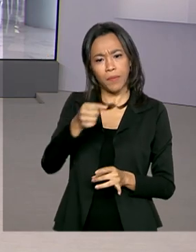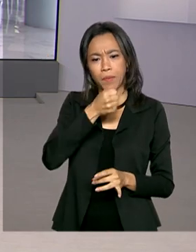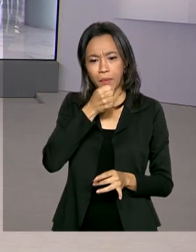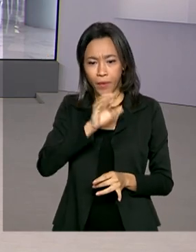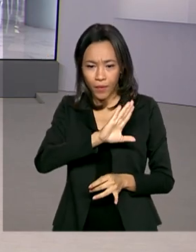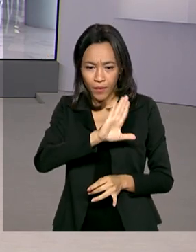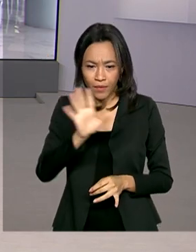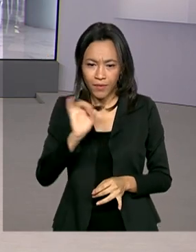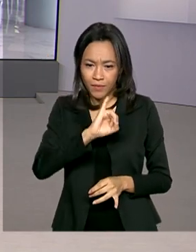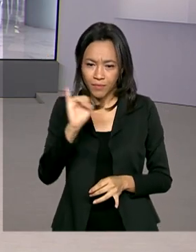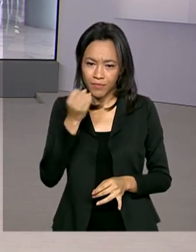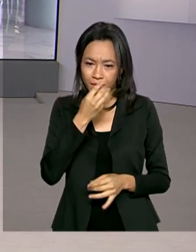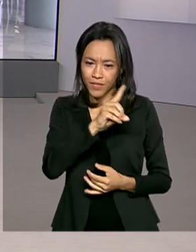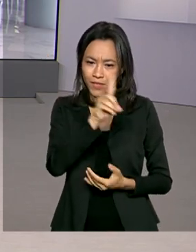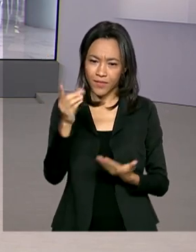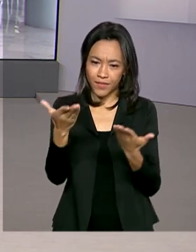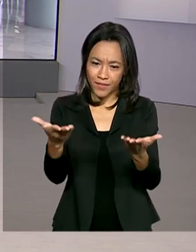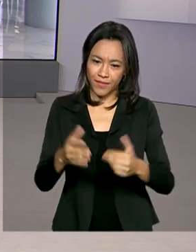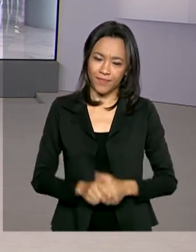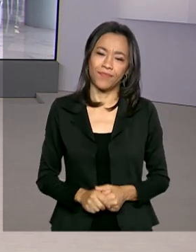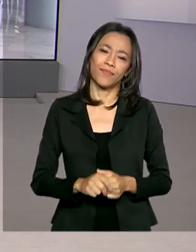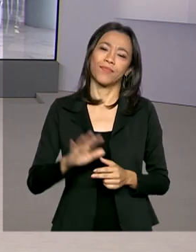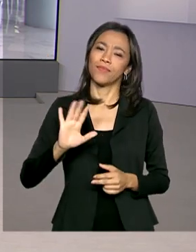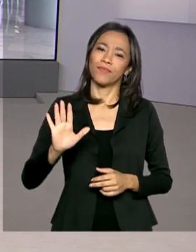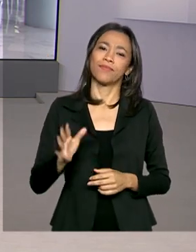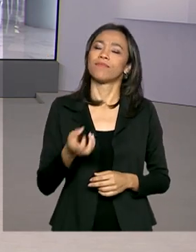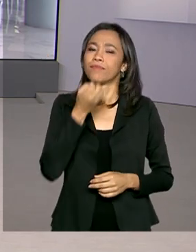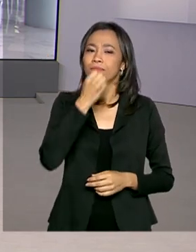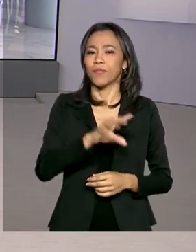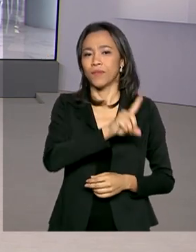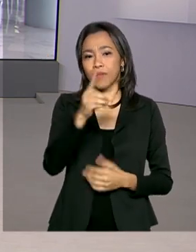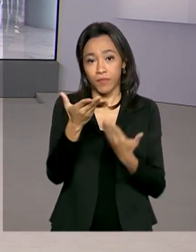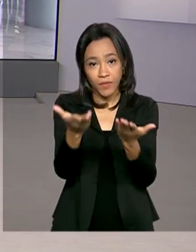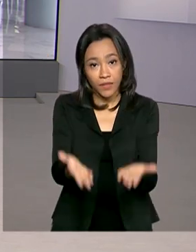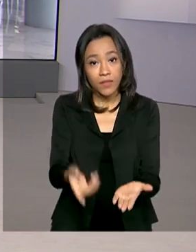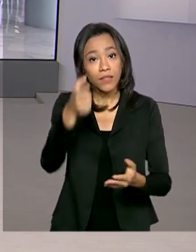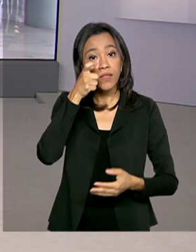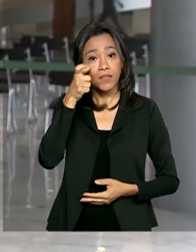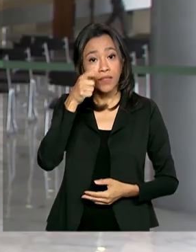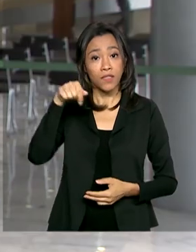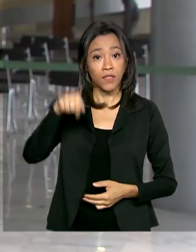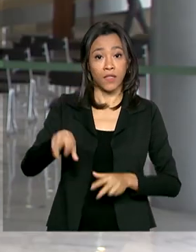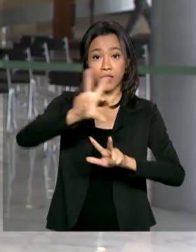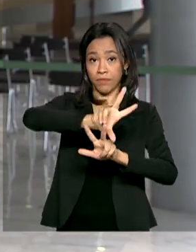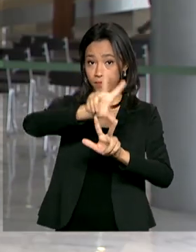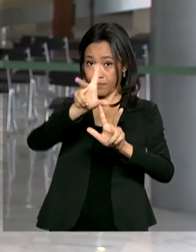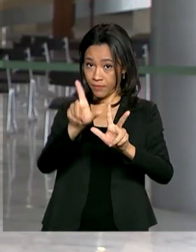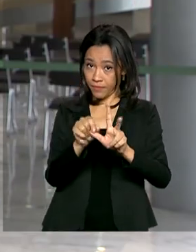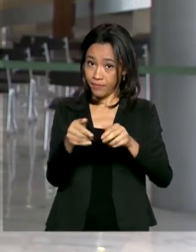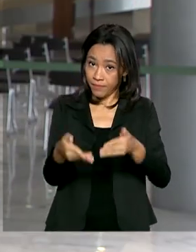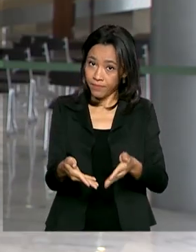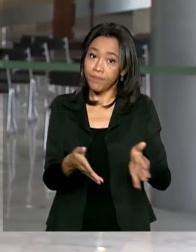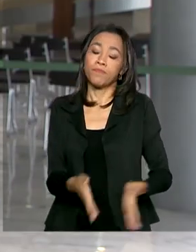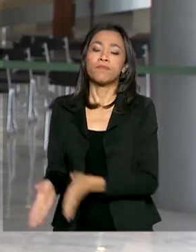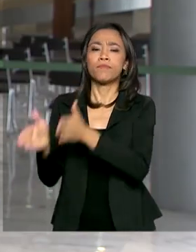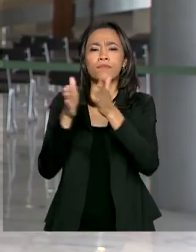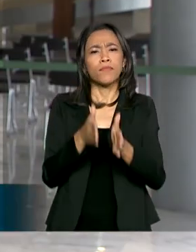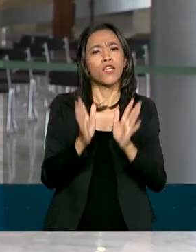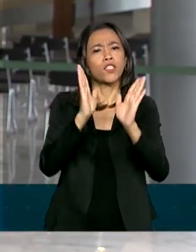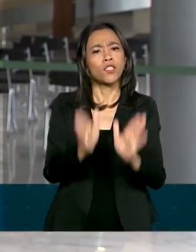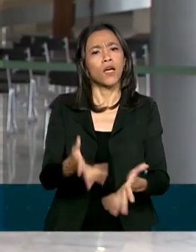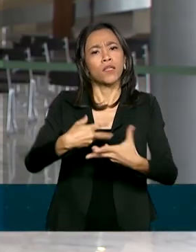dia. Oi Renata, bom dia pra você, bom dia pra você que acompanha a TV Brasil. Olha, pra ser mais exata, foram